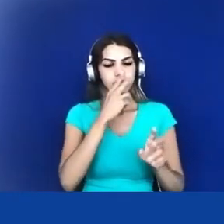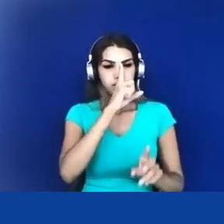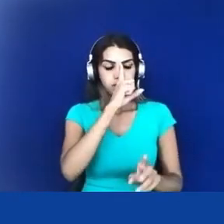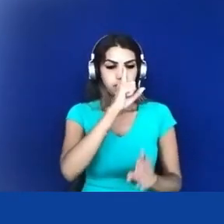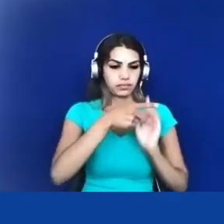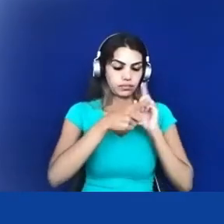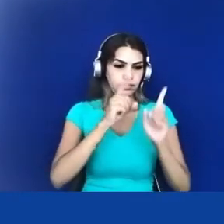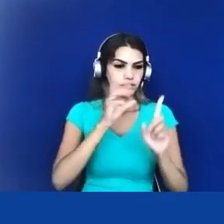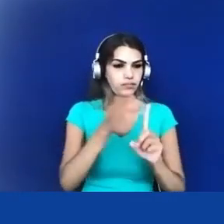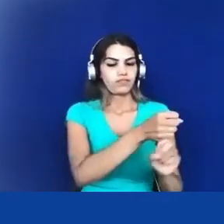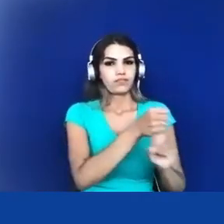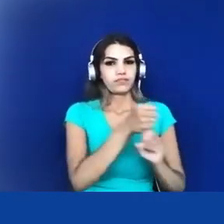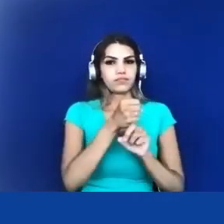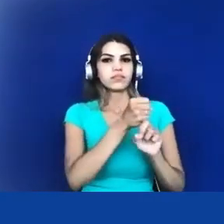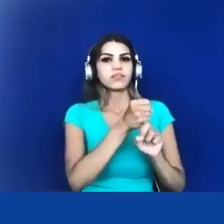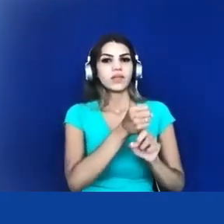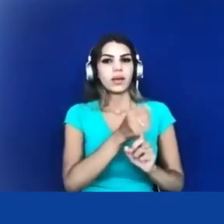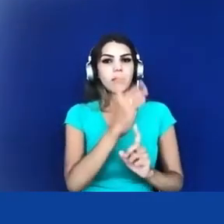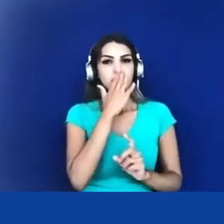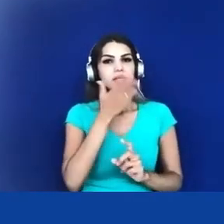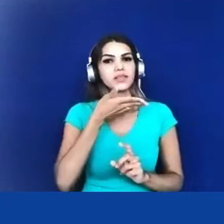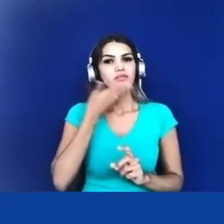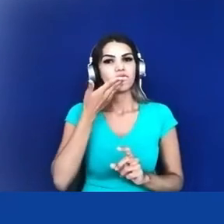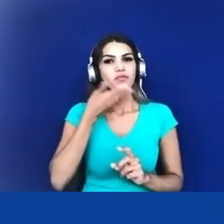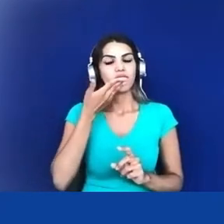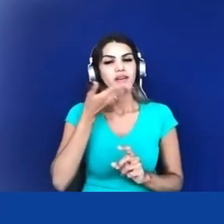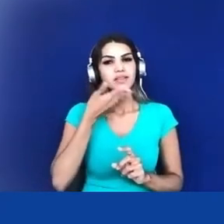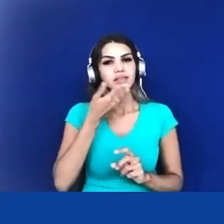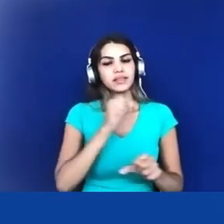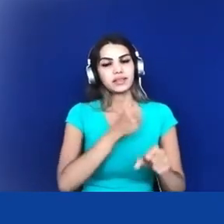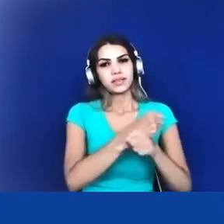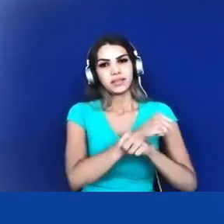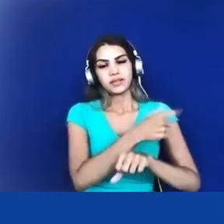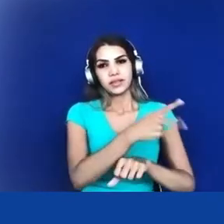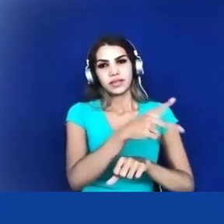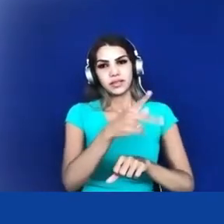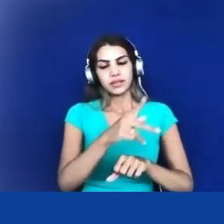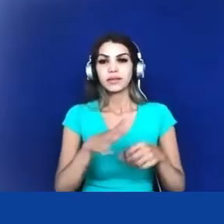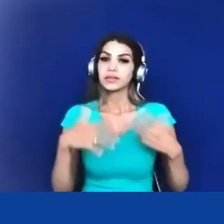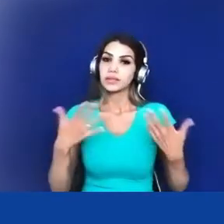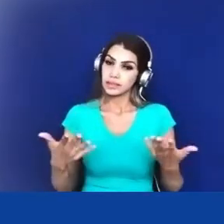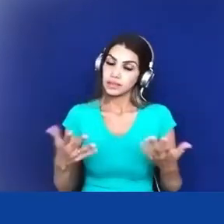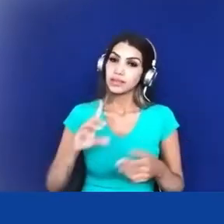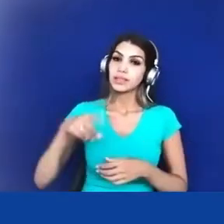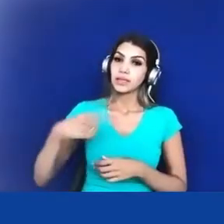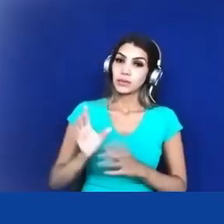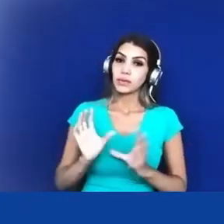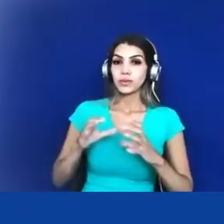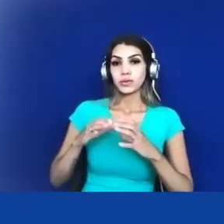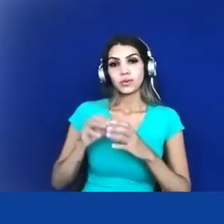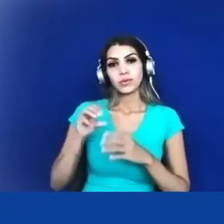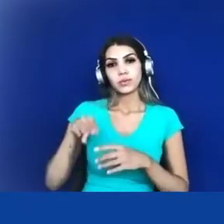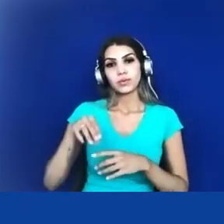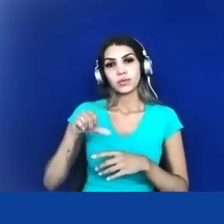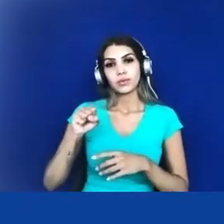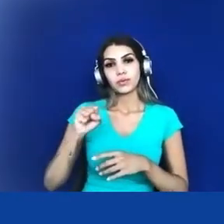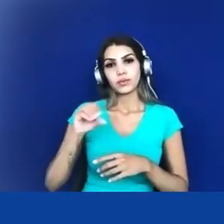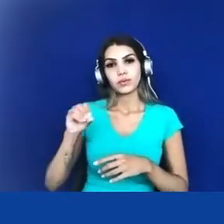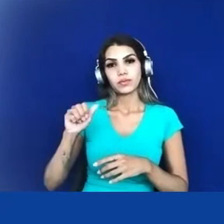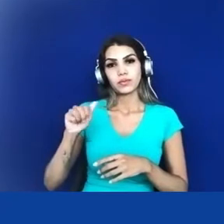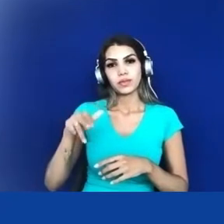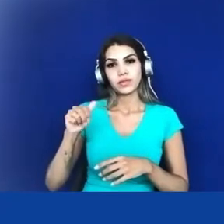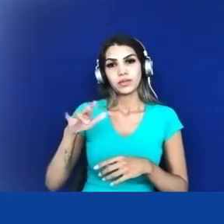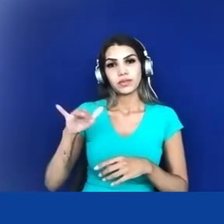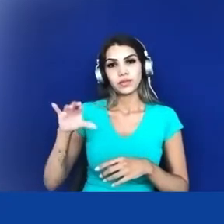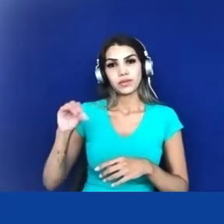escravizados embora os missionários depois tenham sofrido uma derrota porque